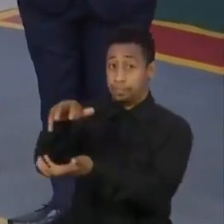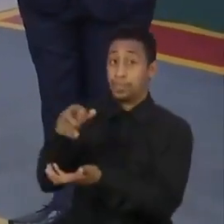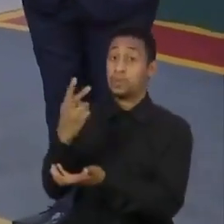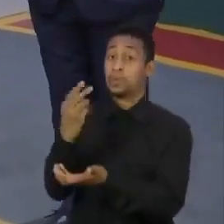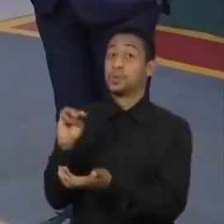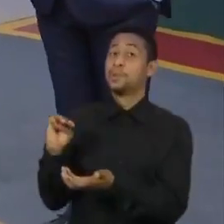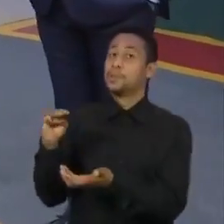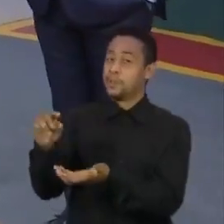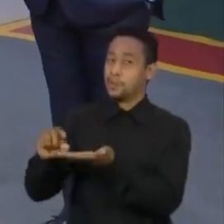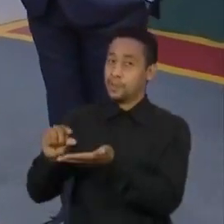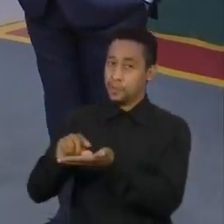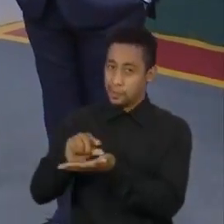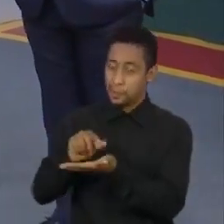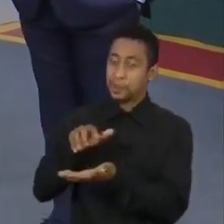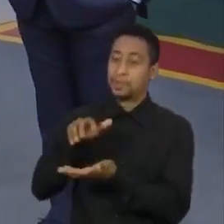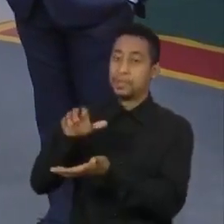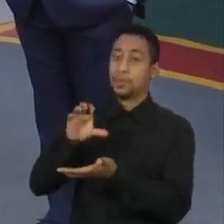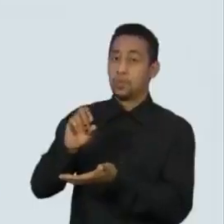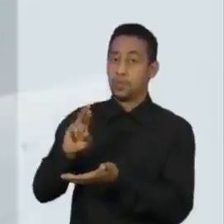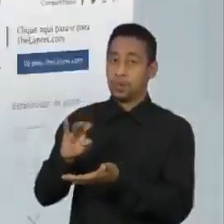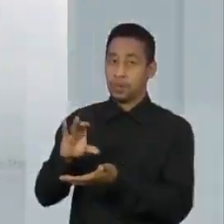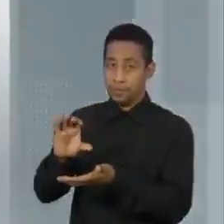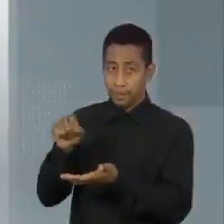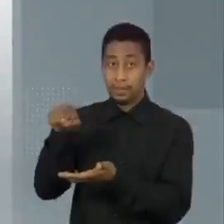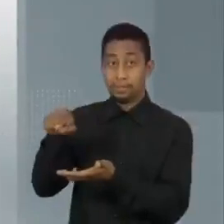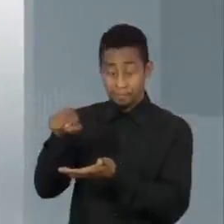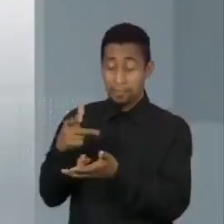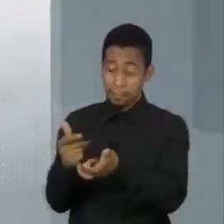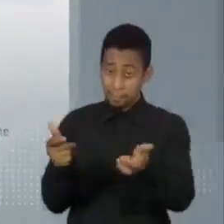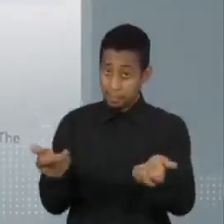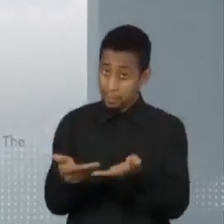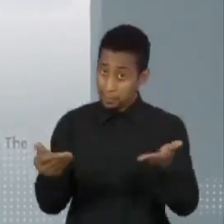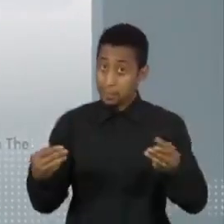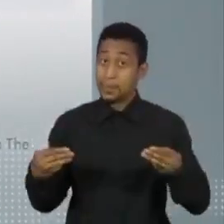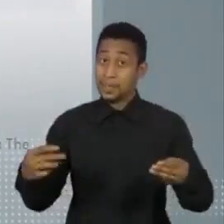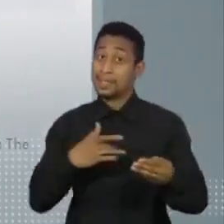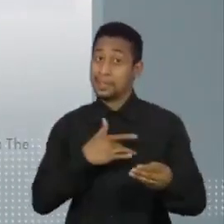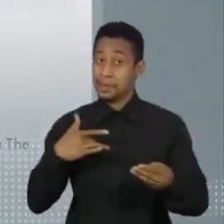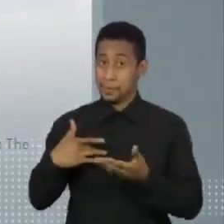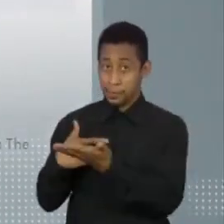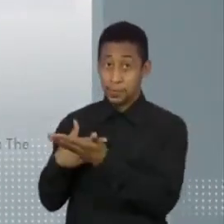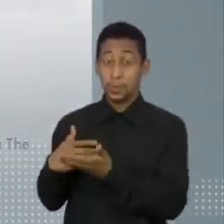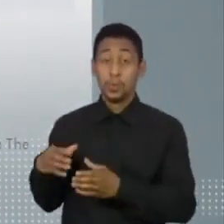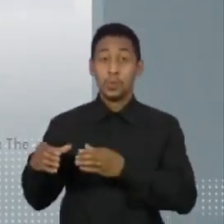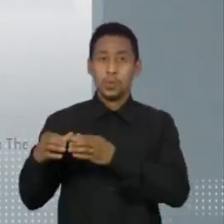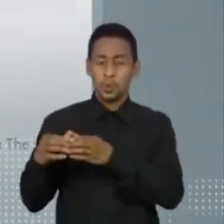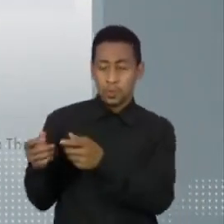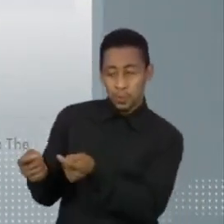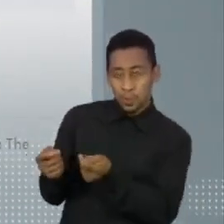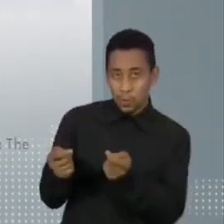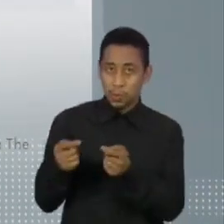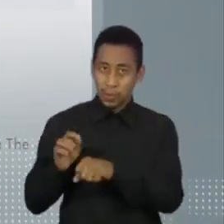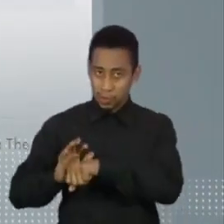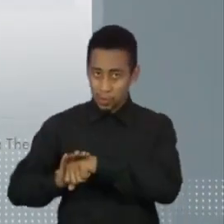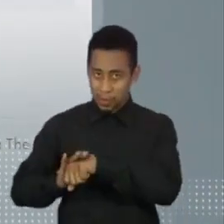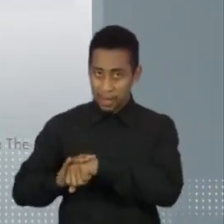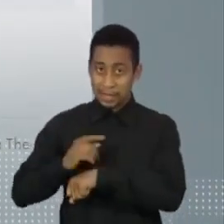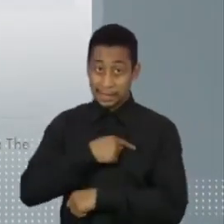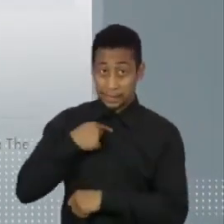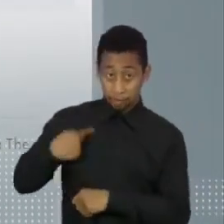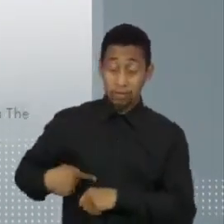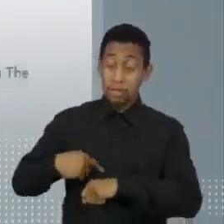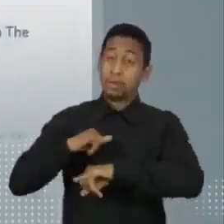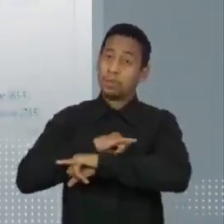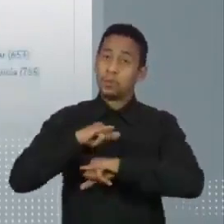Coronavac para o Programa Nacional de Imunizações. Um estudo do Centro de Controle e Prevenção de Doenças da China mostrou que pelo menos quatro